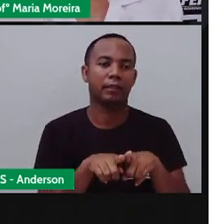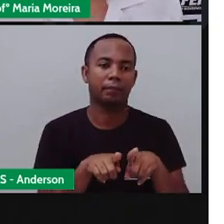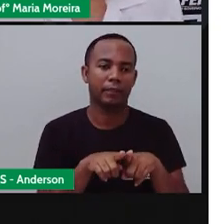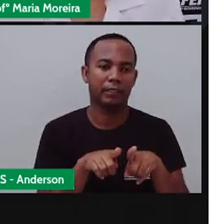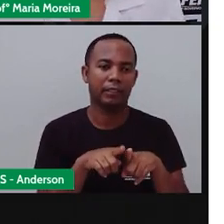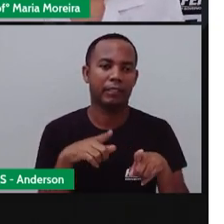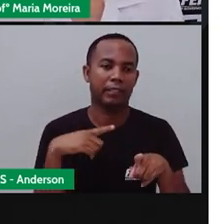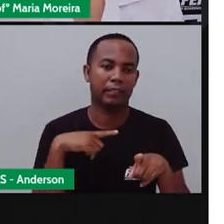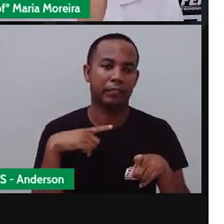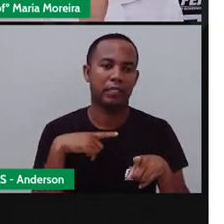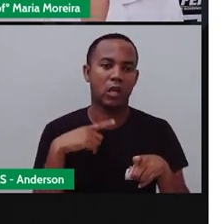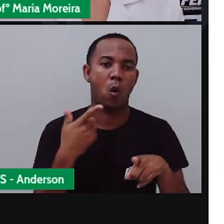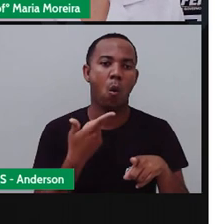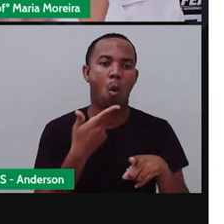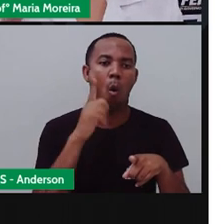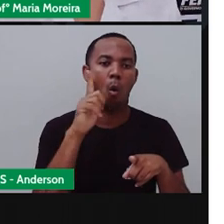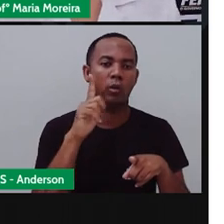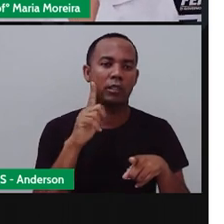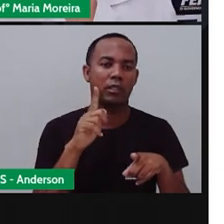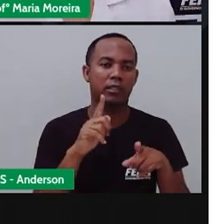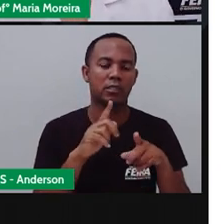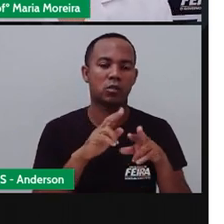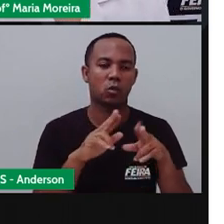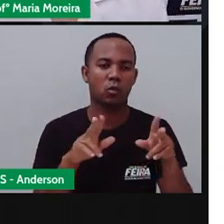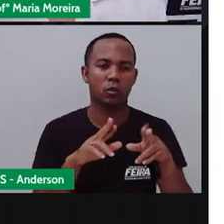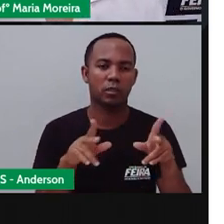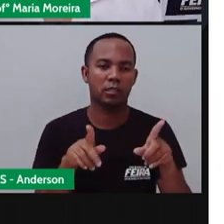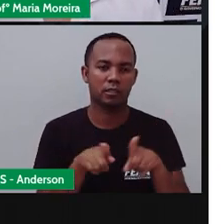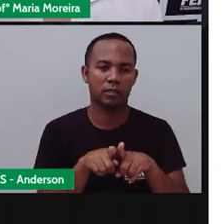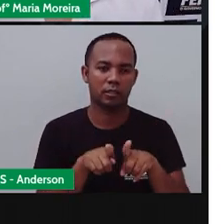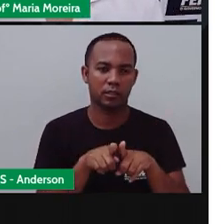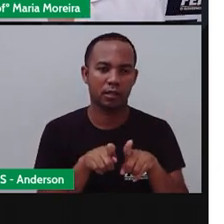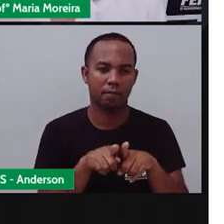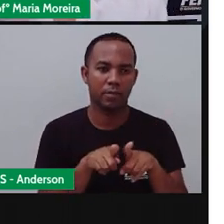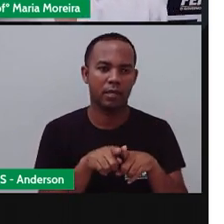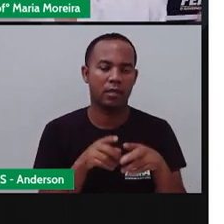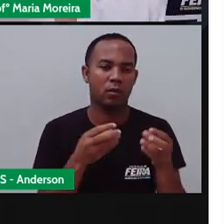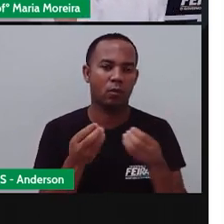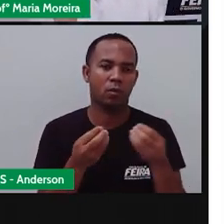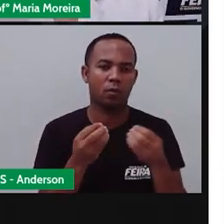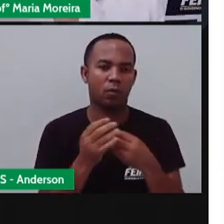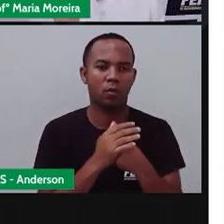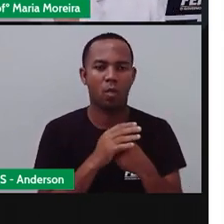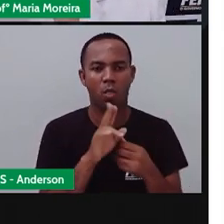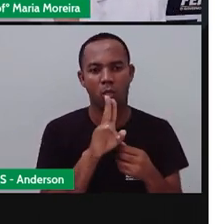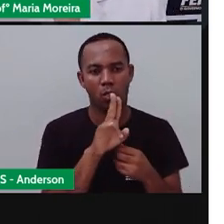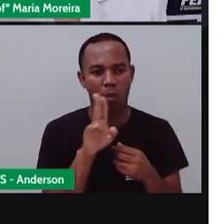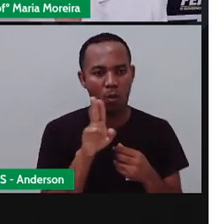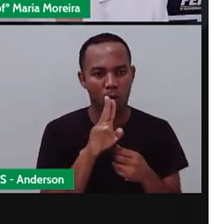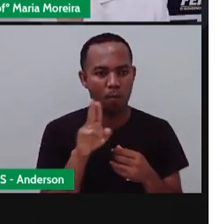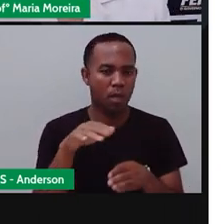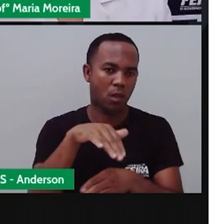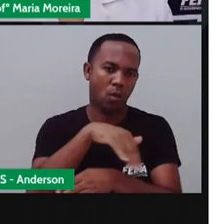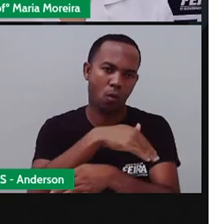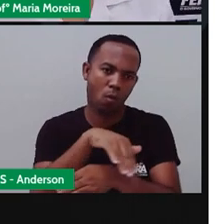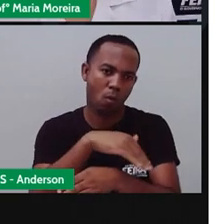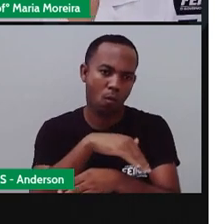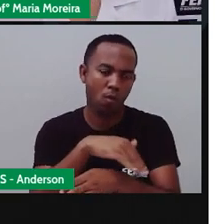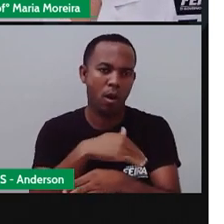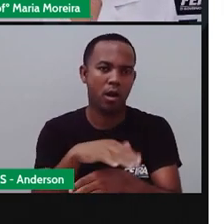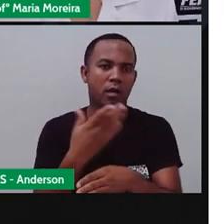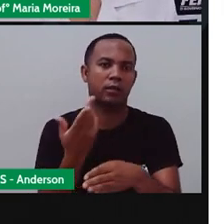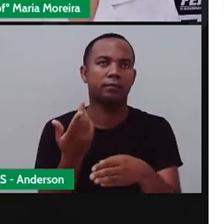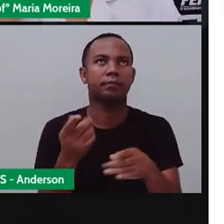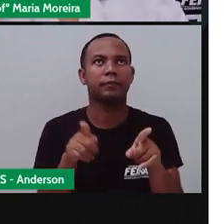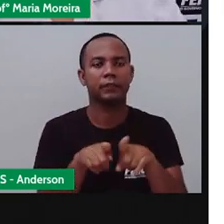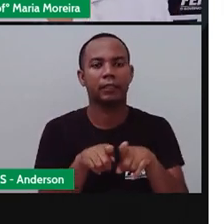também, né? Que nos ajudam ao quê? A nos localizarmos. Tipo o O nome de uma rua, não é isso, Anderson? O nome de uma